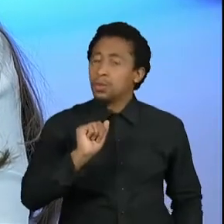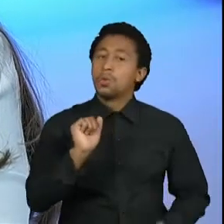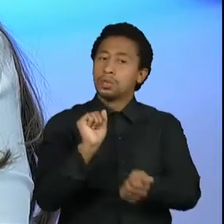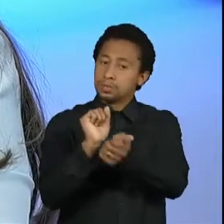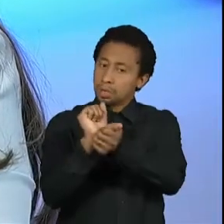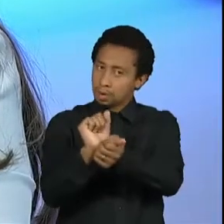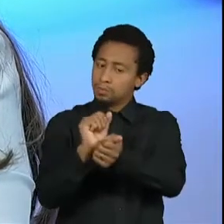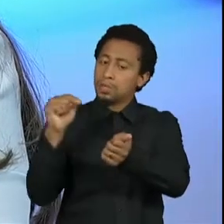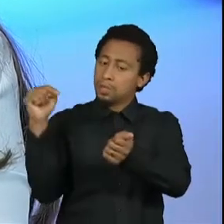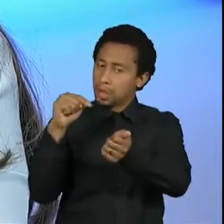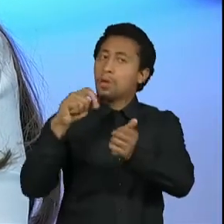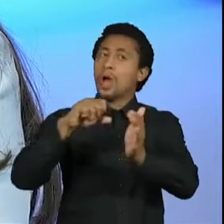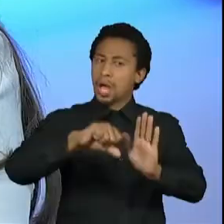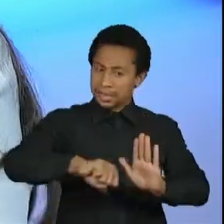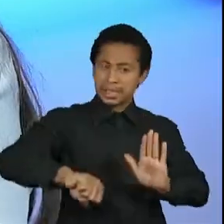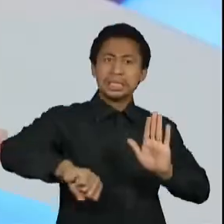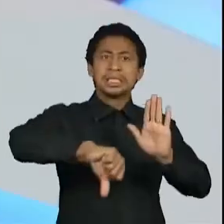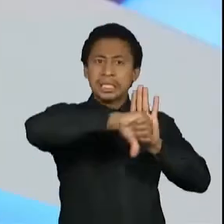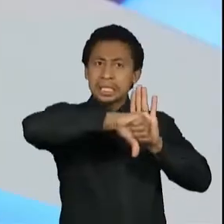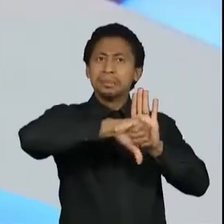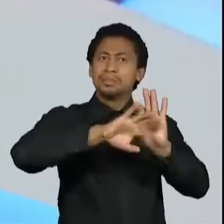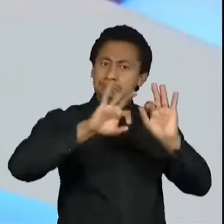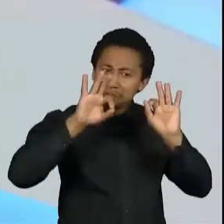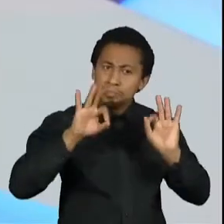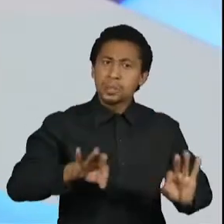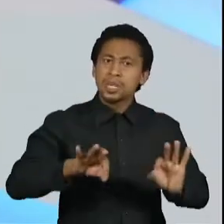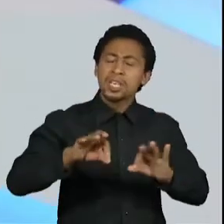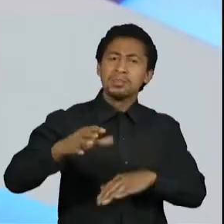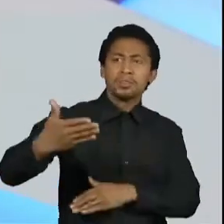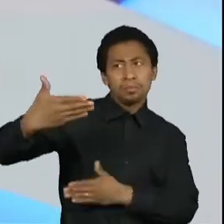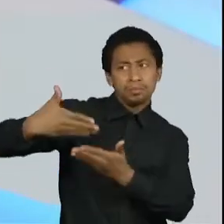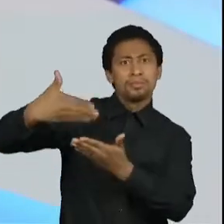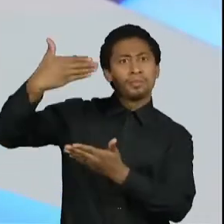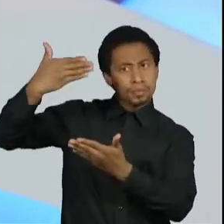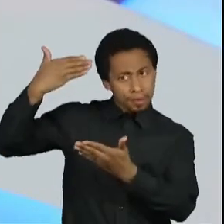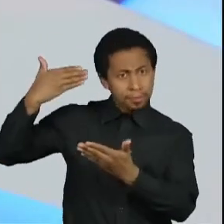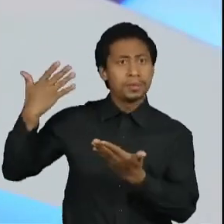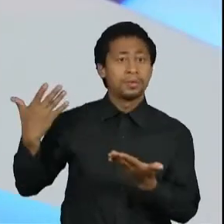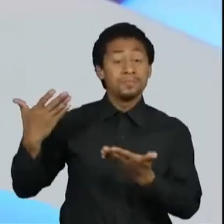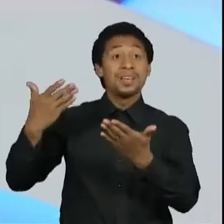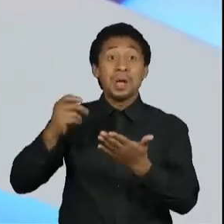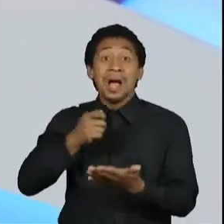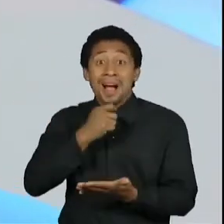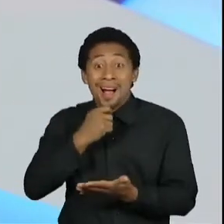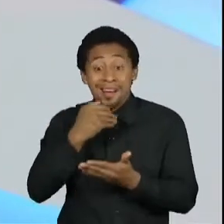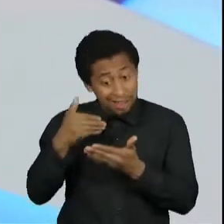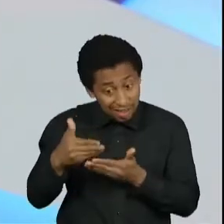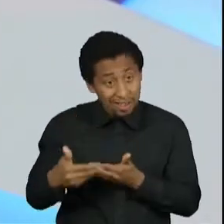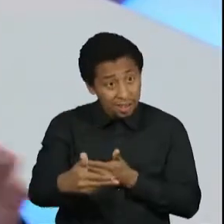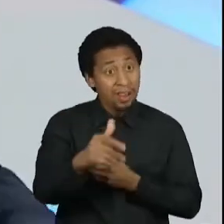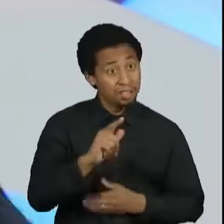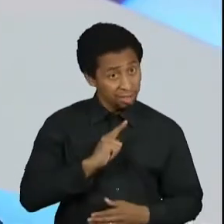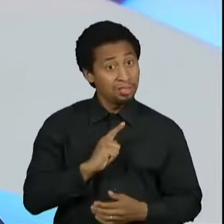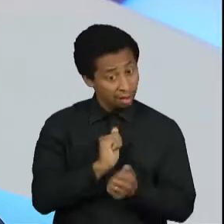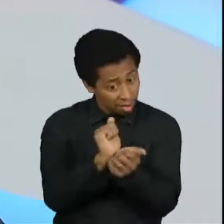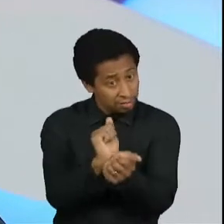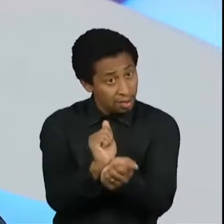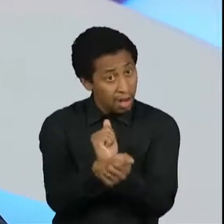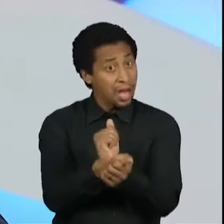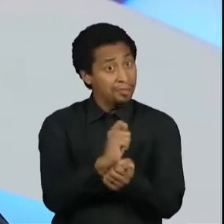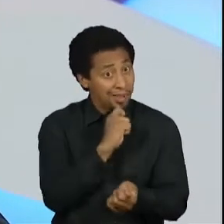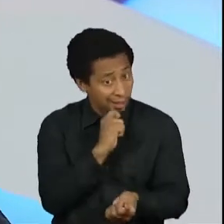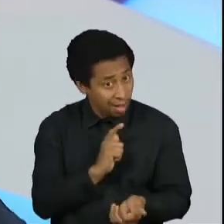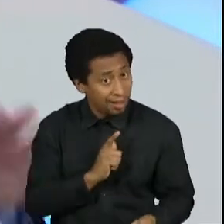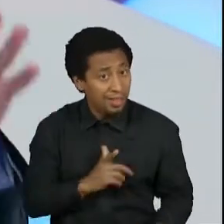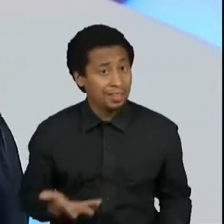da história da humanidade passada. A escravidão continua a ser um dos maiores crimes da humanidade. Há um autor, acho que é o Benjamin